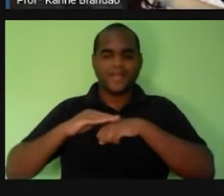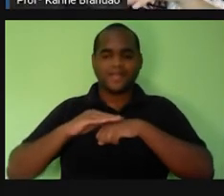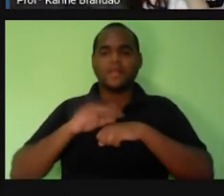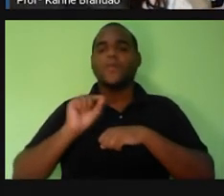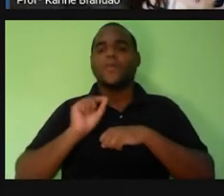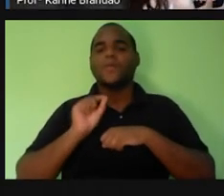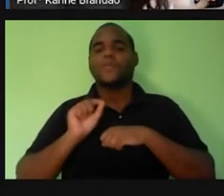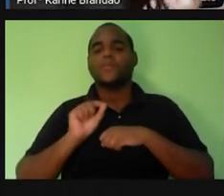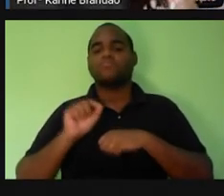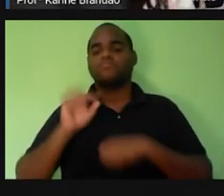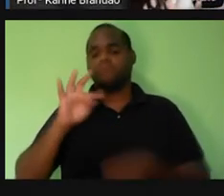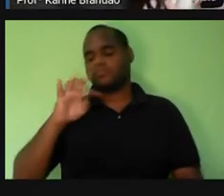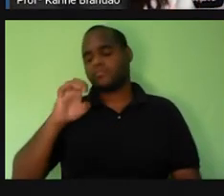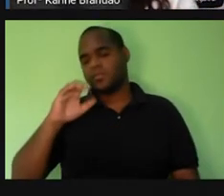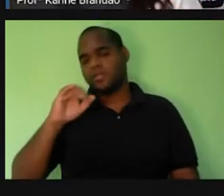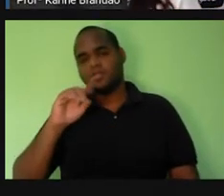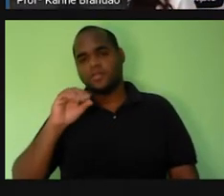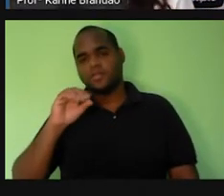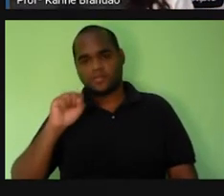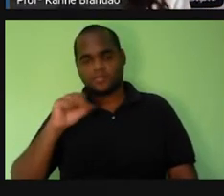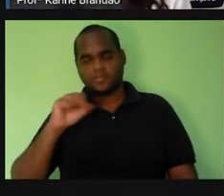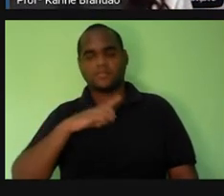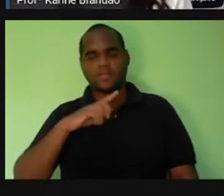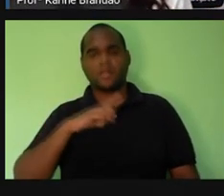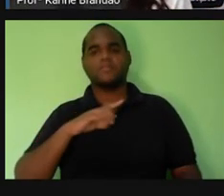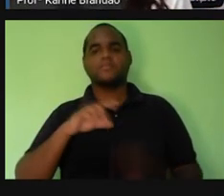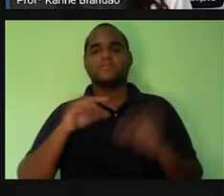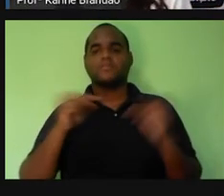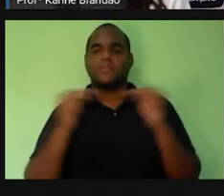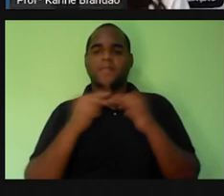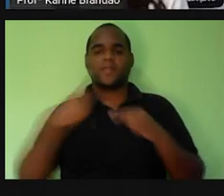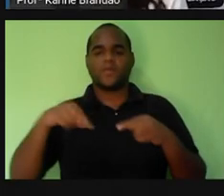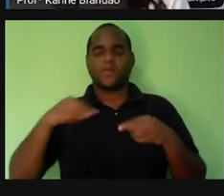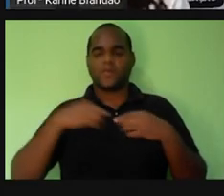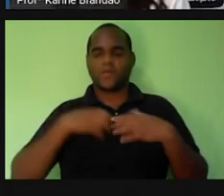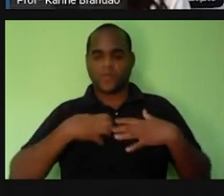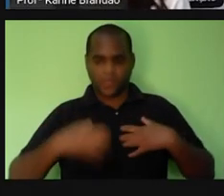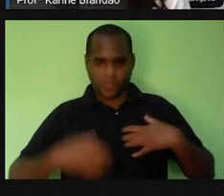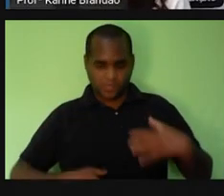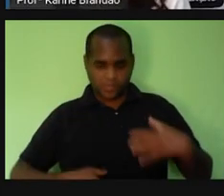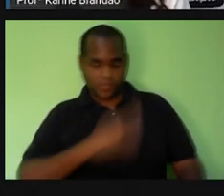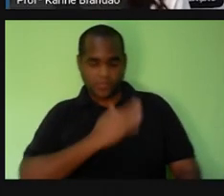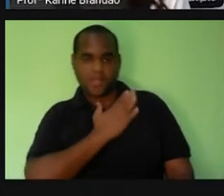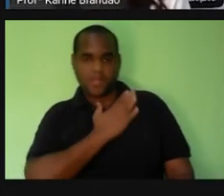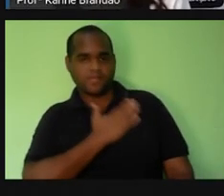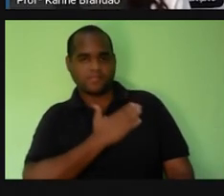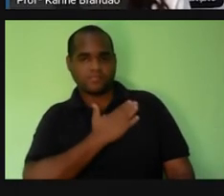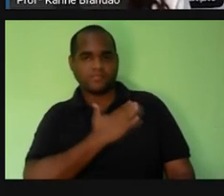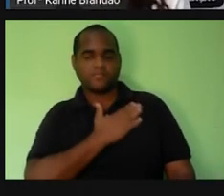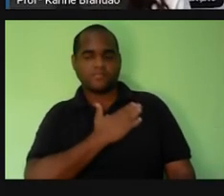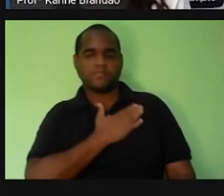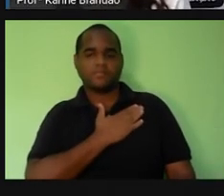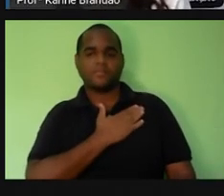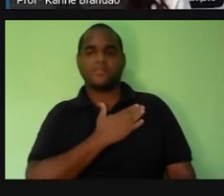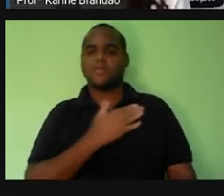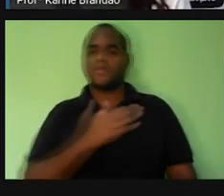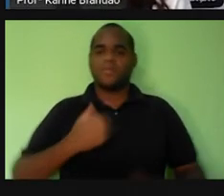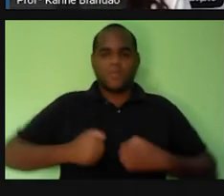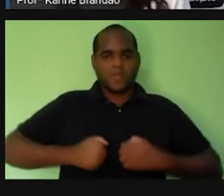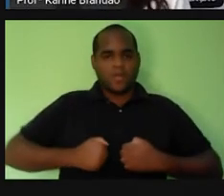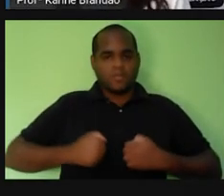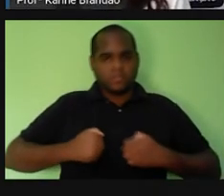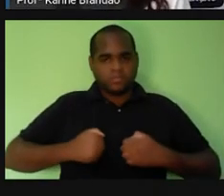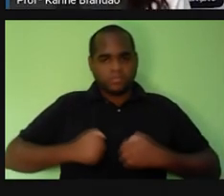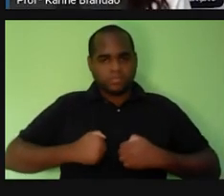órgãos? Os tecidos, certo? Mesma coisa para o nosso órgão que é o nosso coração ou o pulmão, né?